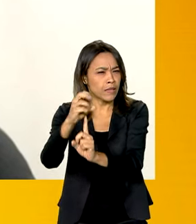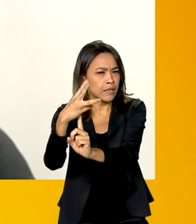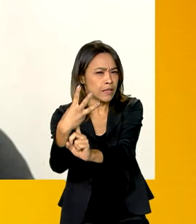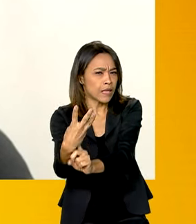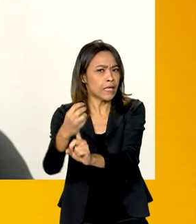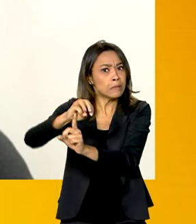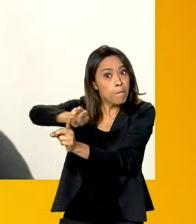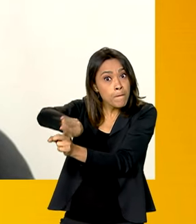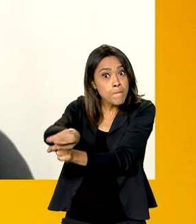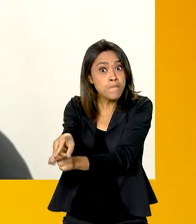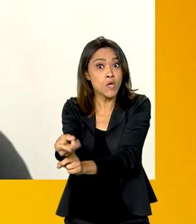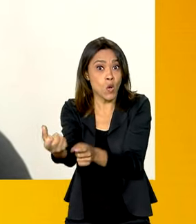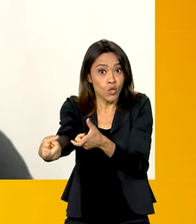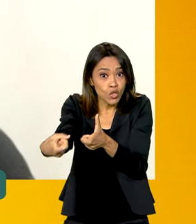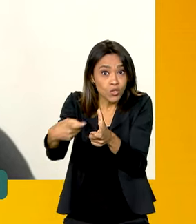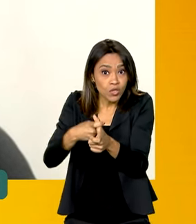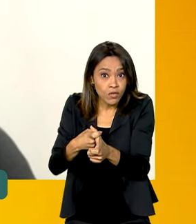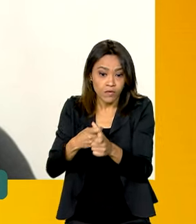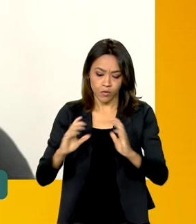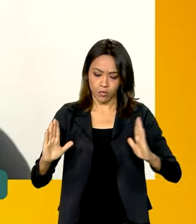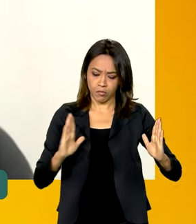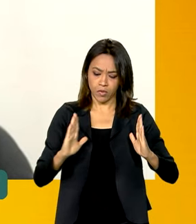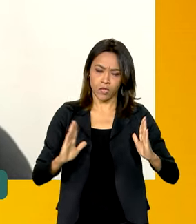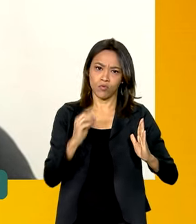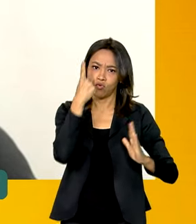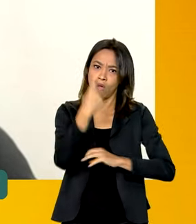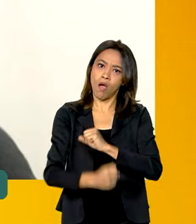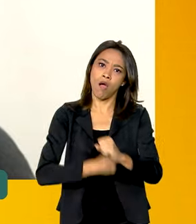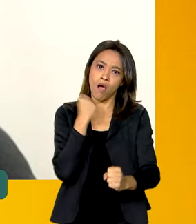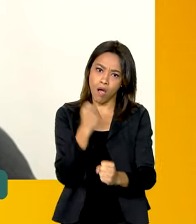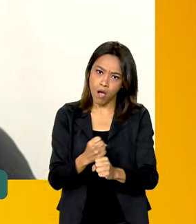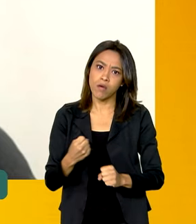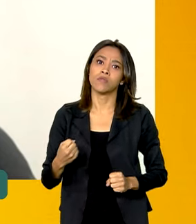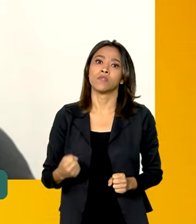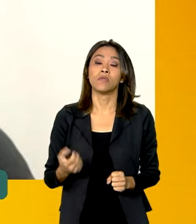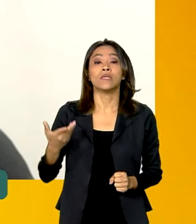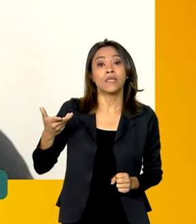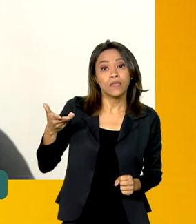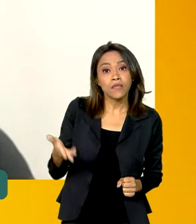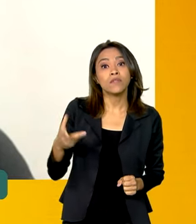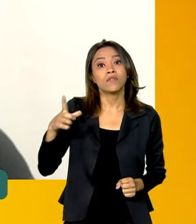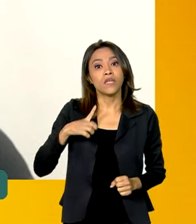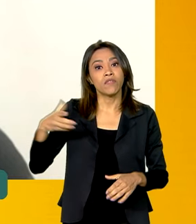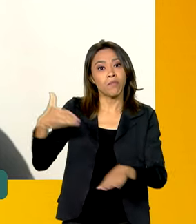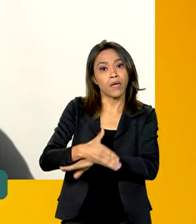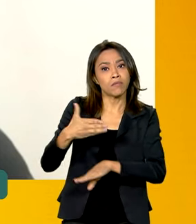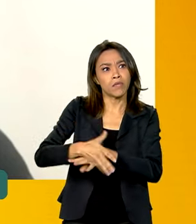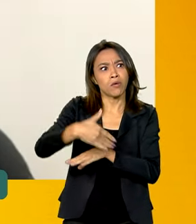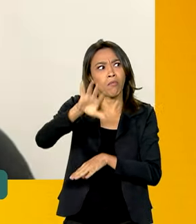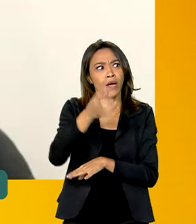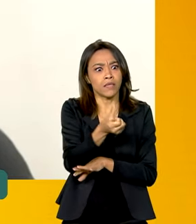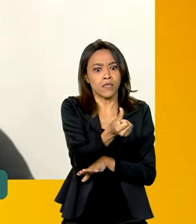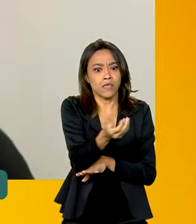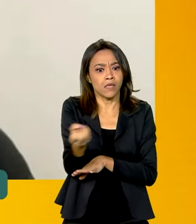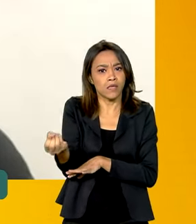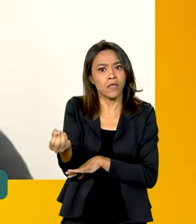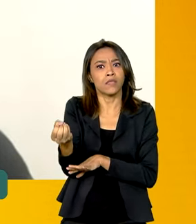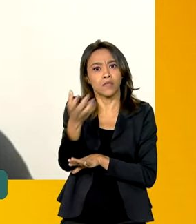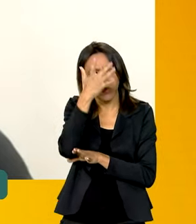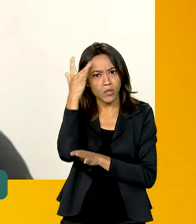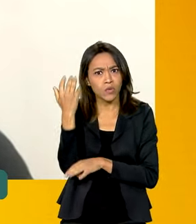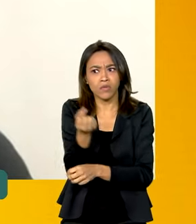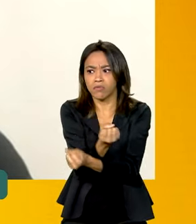regularizadas nesse espaço de menos de um ano. Isso envolveu a participação de mais de 600 credores, milhões de